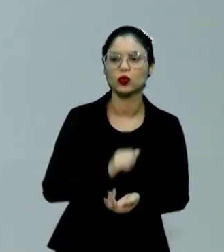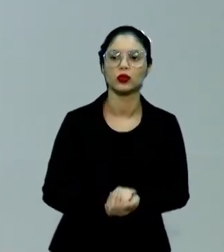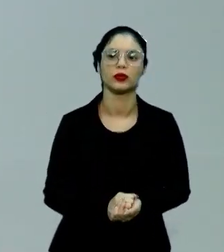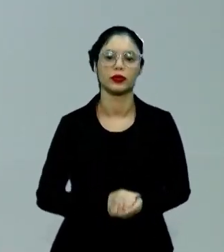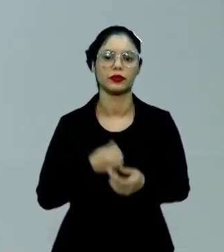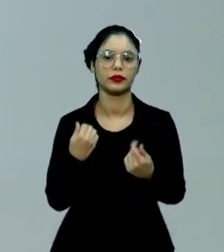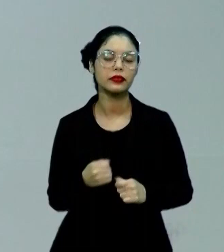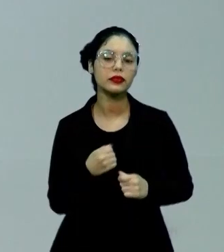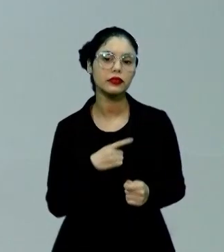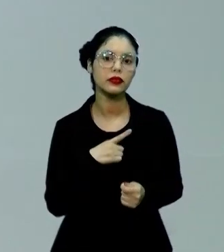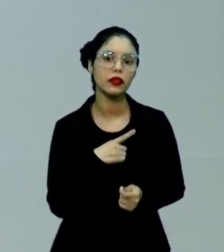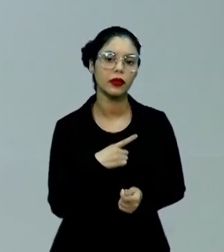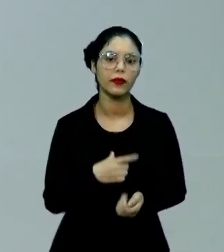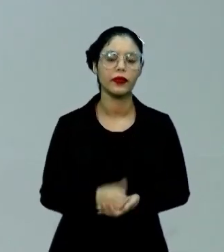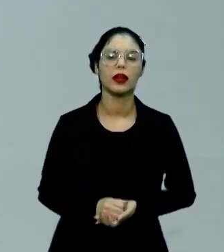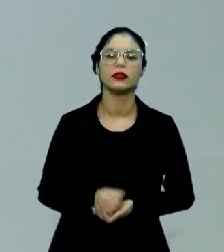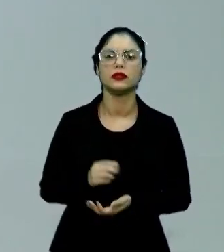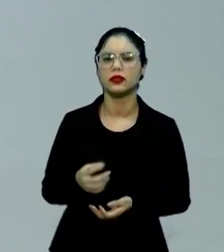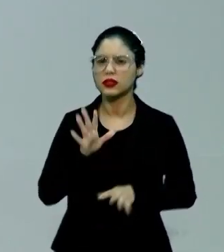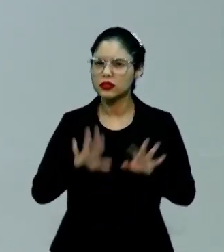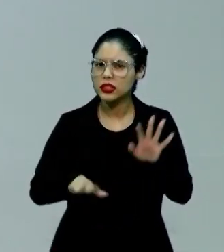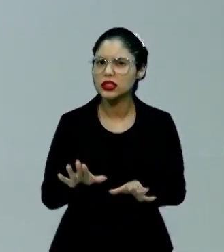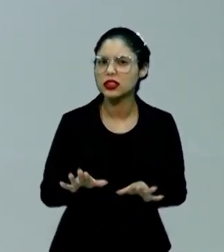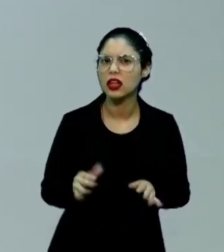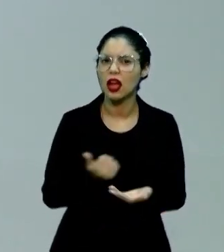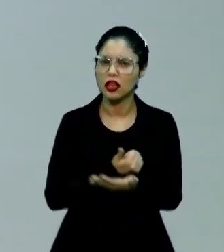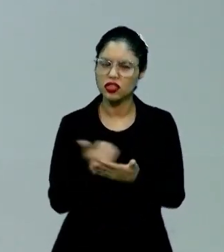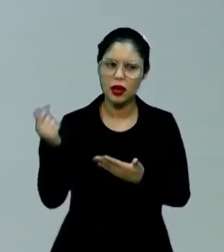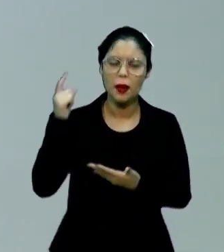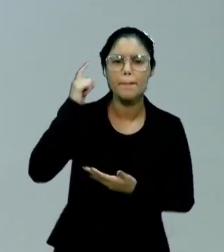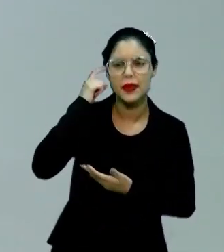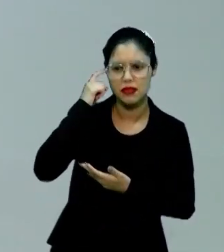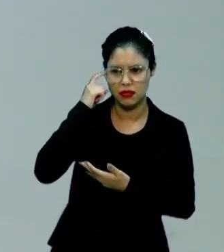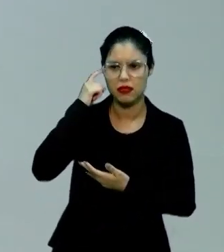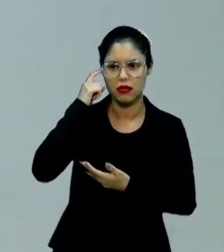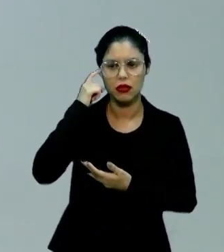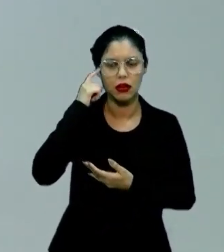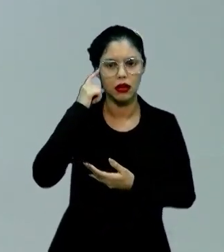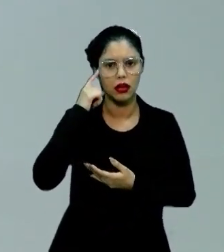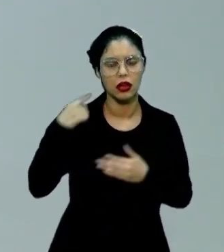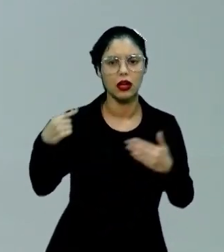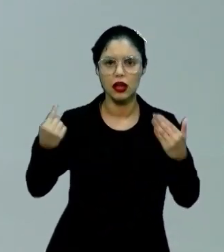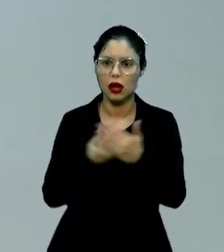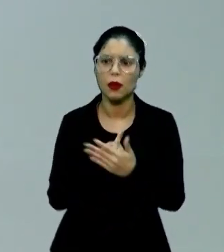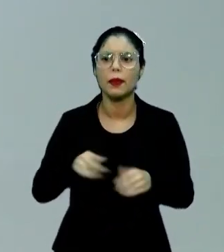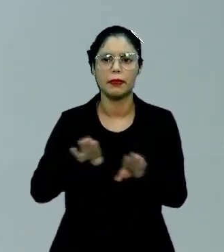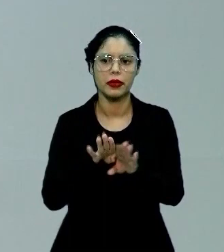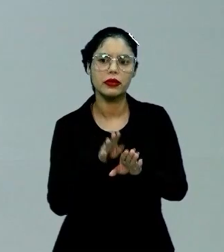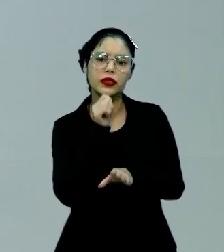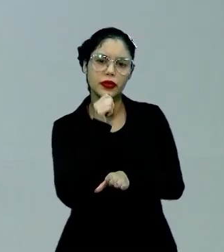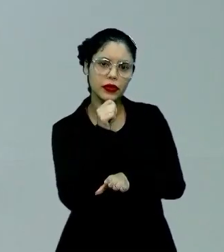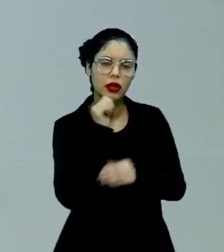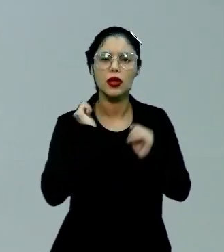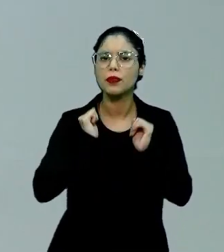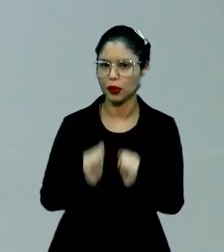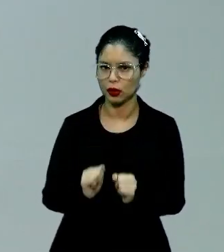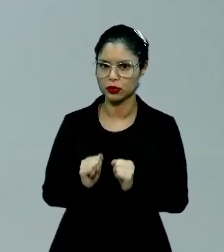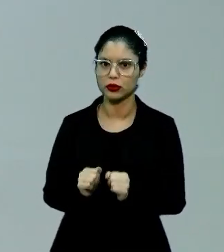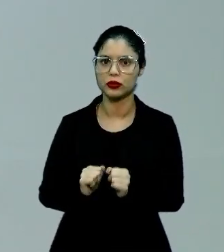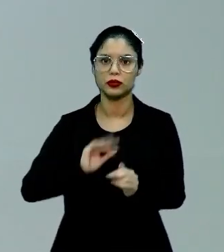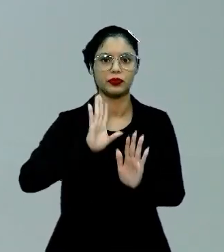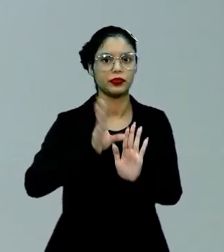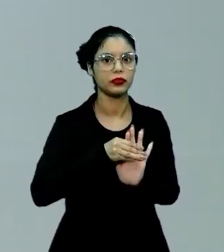o homem, ele tem costumes, formas de agir, de pensar, ou ele está inserido em um ambiente em que ele pode ser